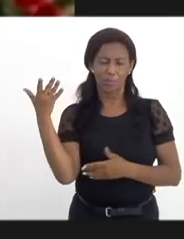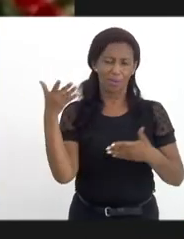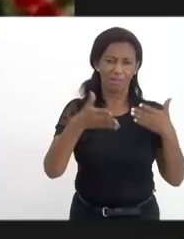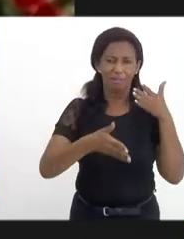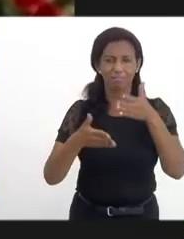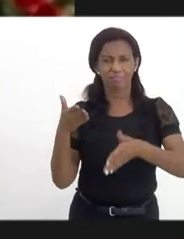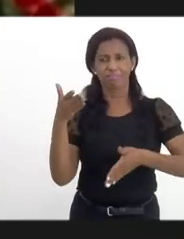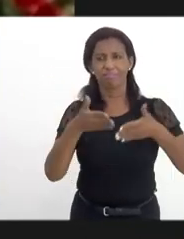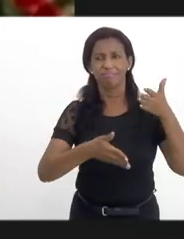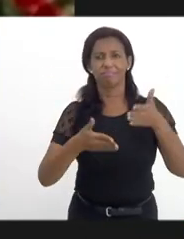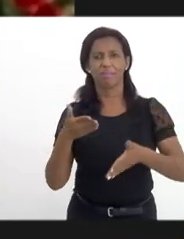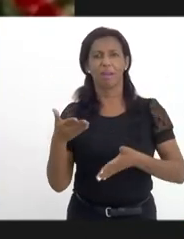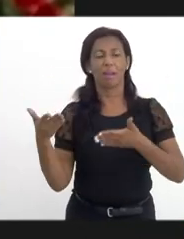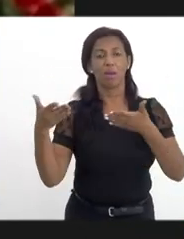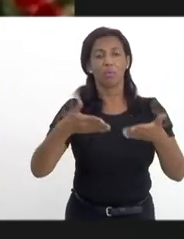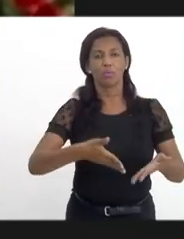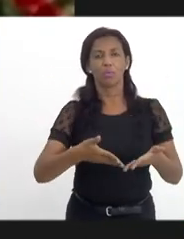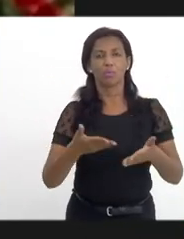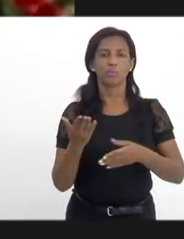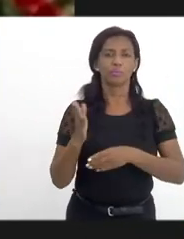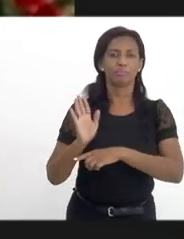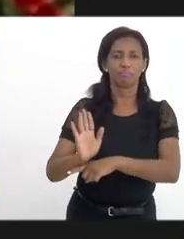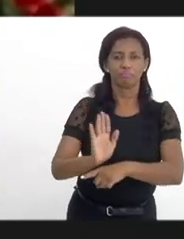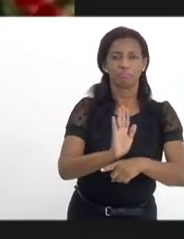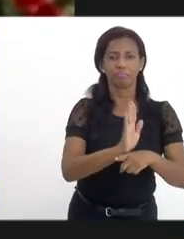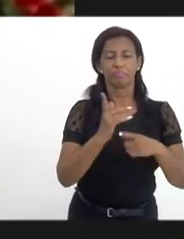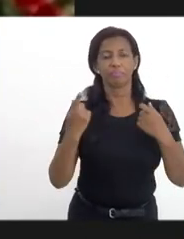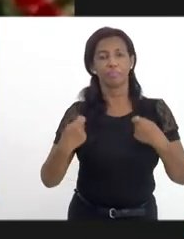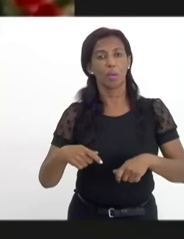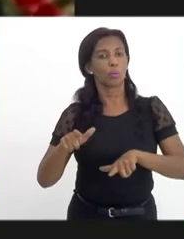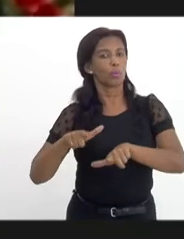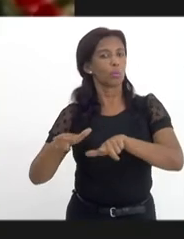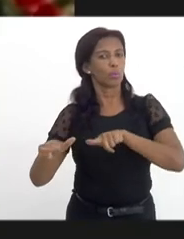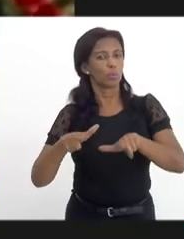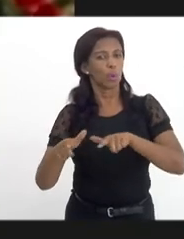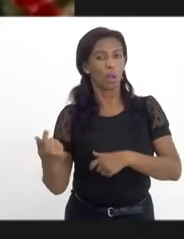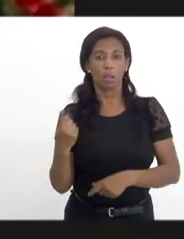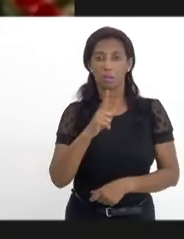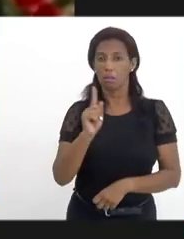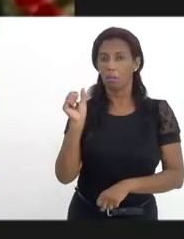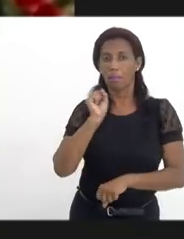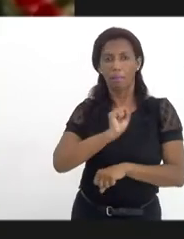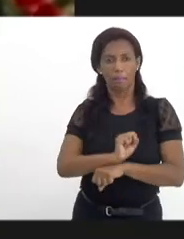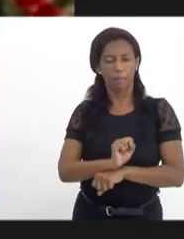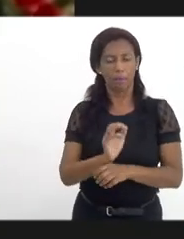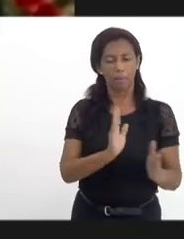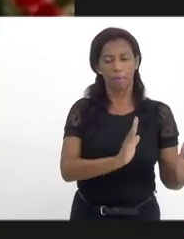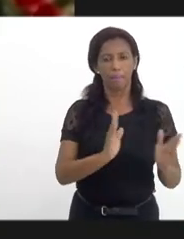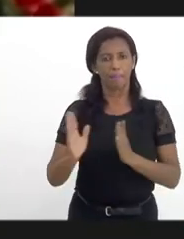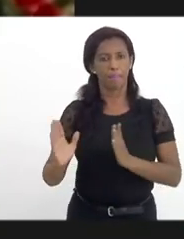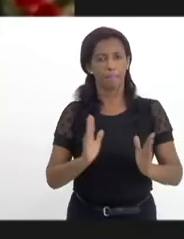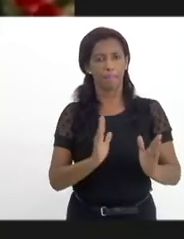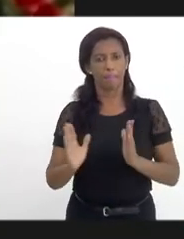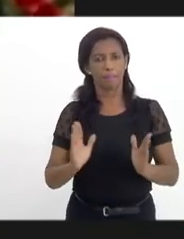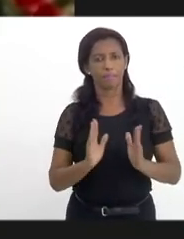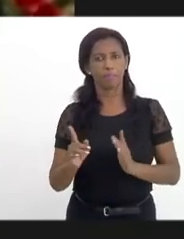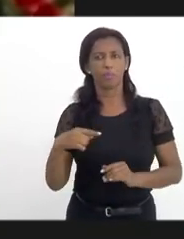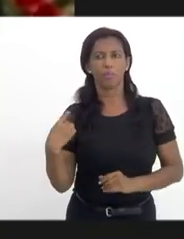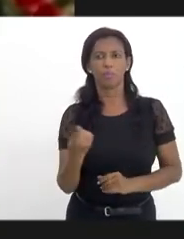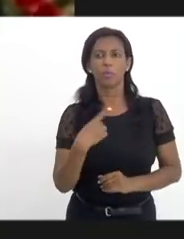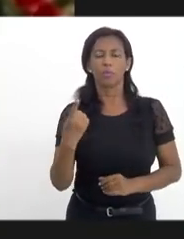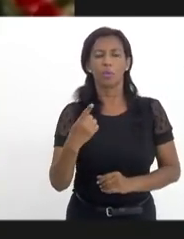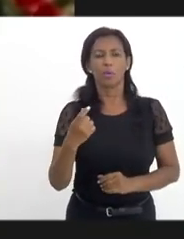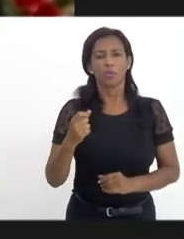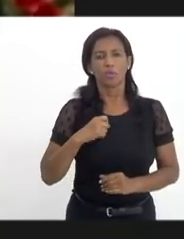chegam a nosso acolhimento. O nosso serviço não parou durante a pandemia. Nós fizemos